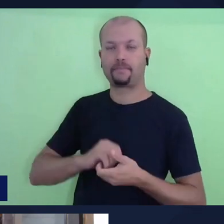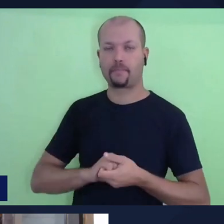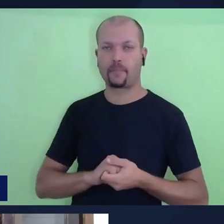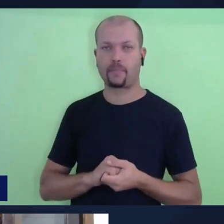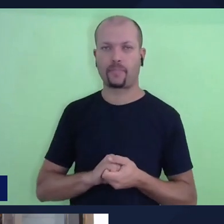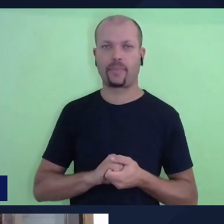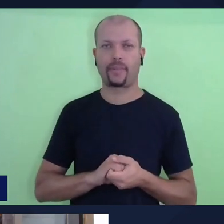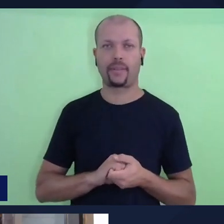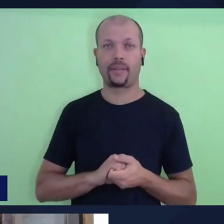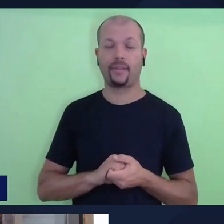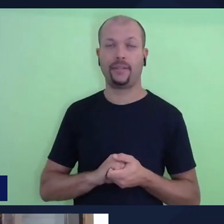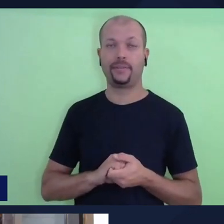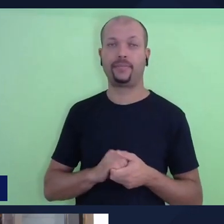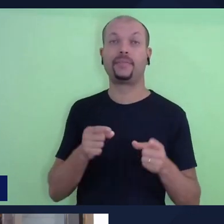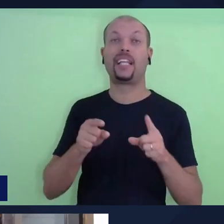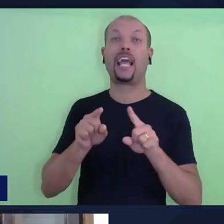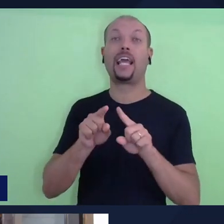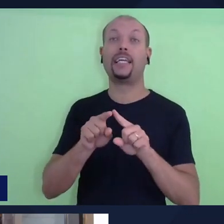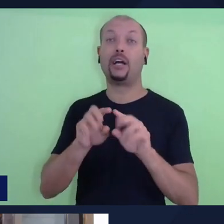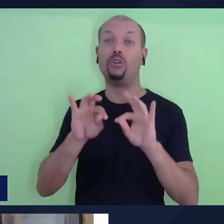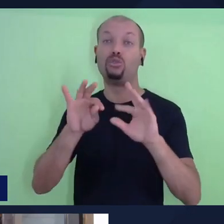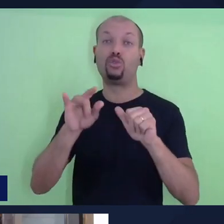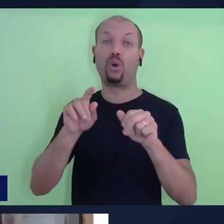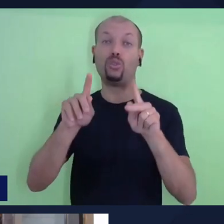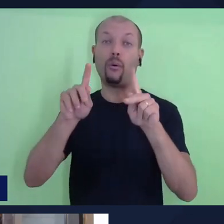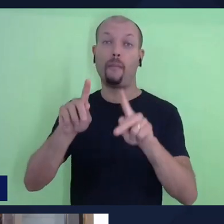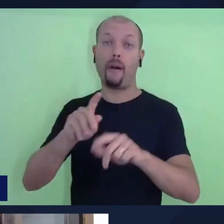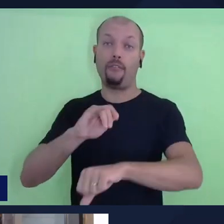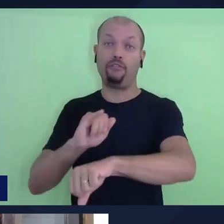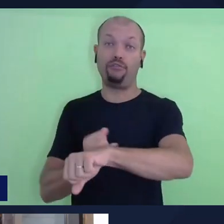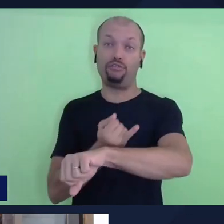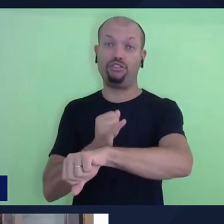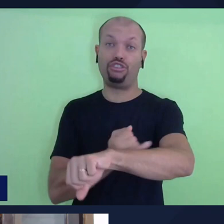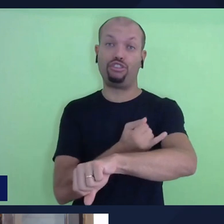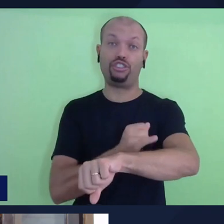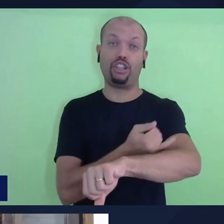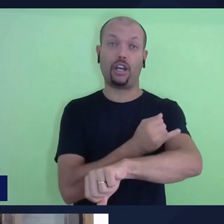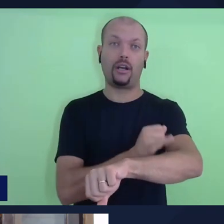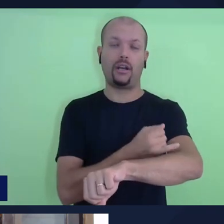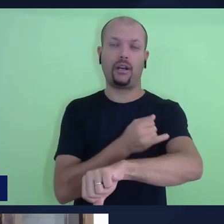por isso, ó filhos de Jacó, não sois consumidos.